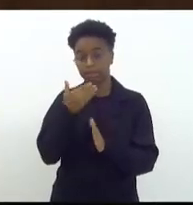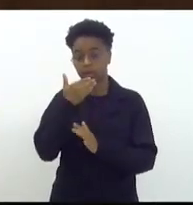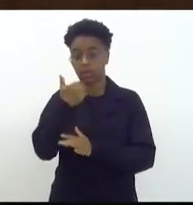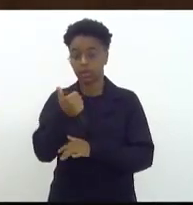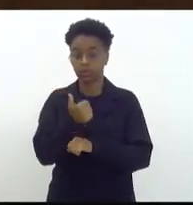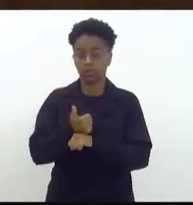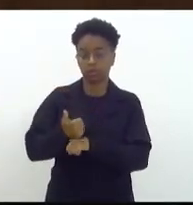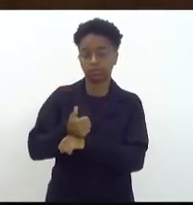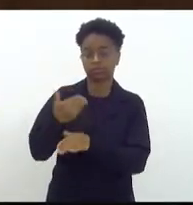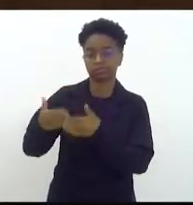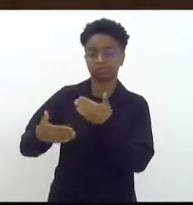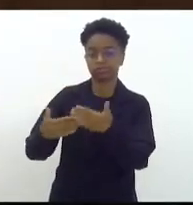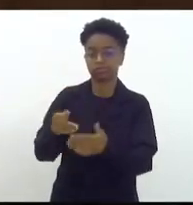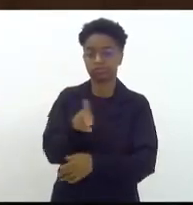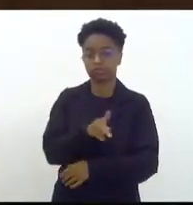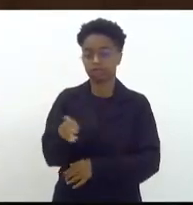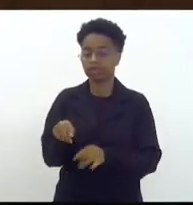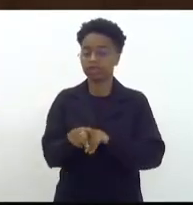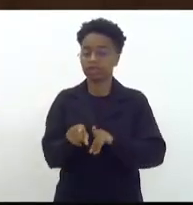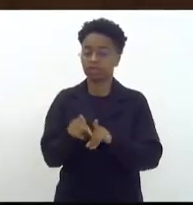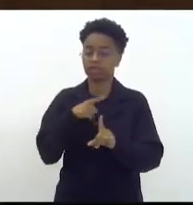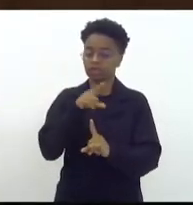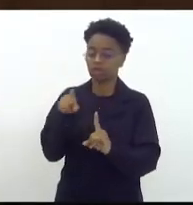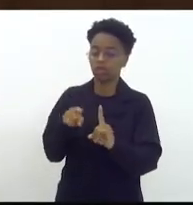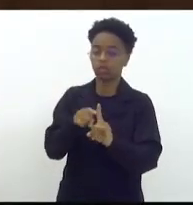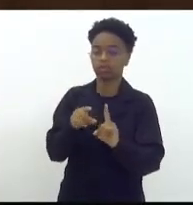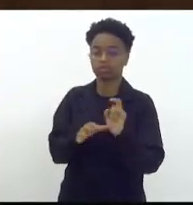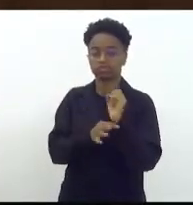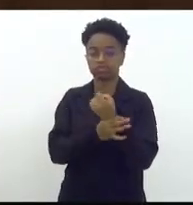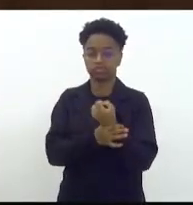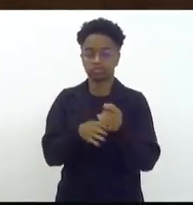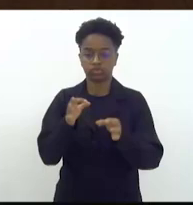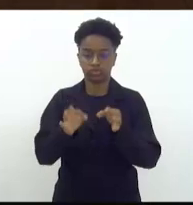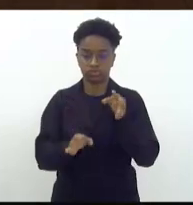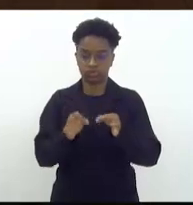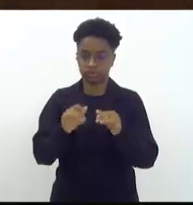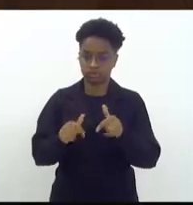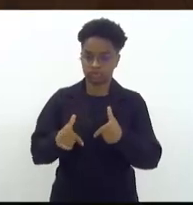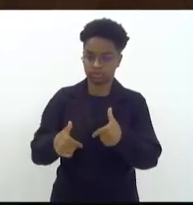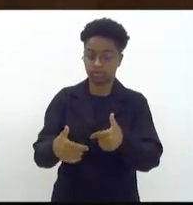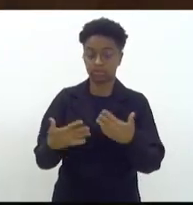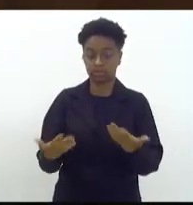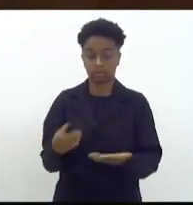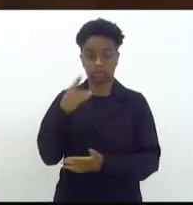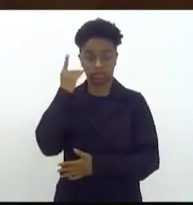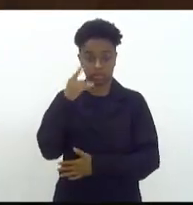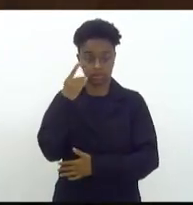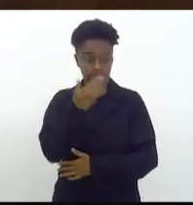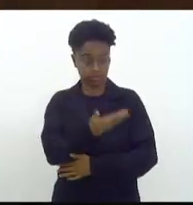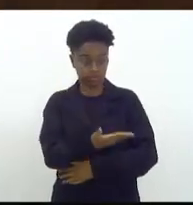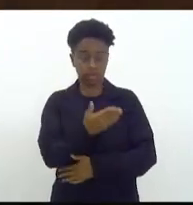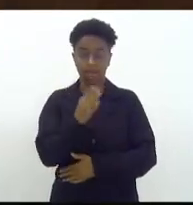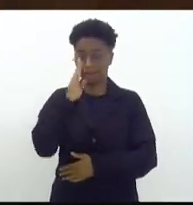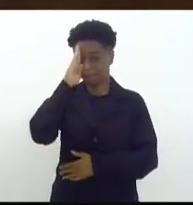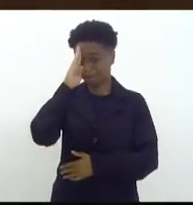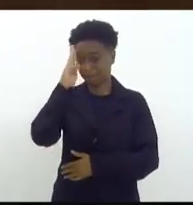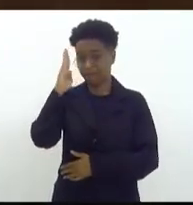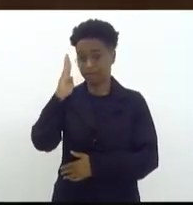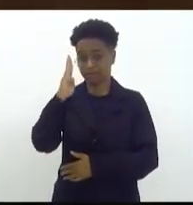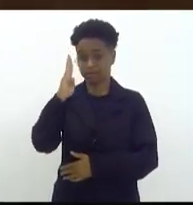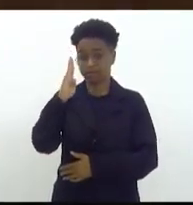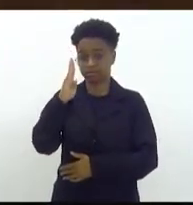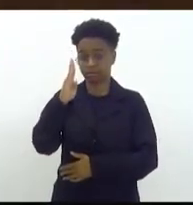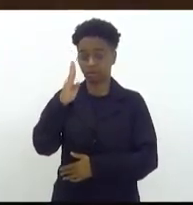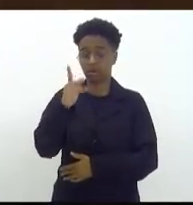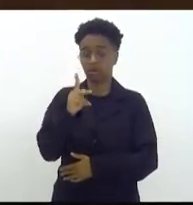docente e prevê também essa segurança jurídica da atuação. Então, deputada-presidenta, é fundamental que a